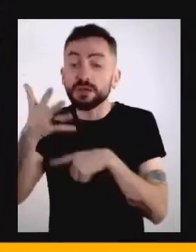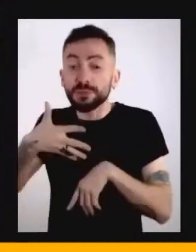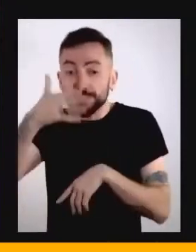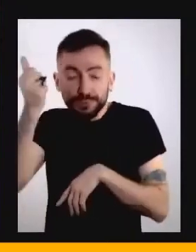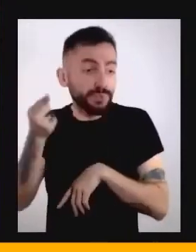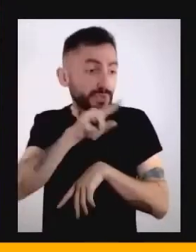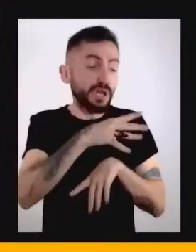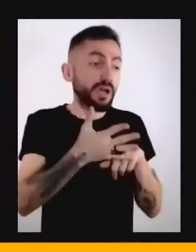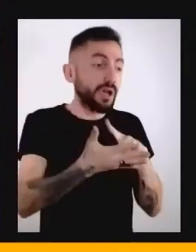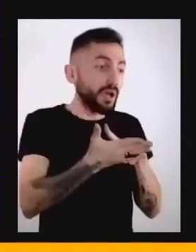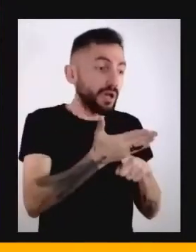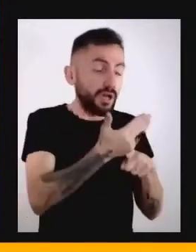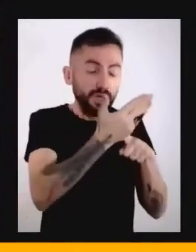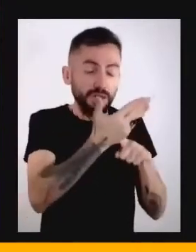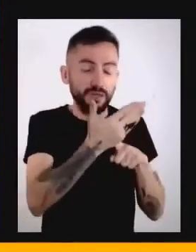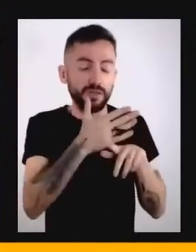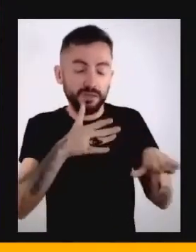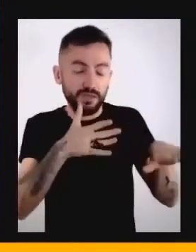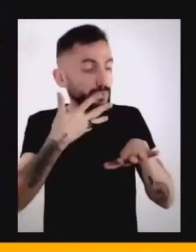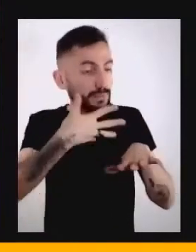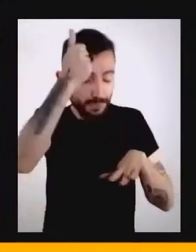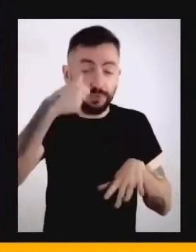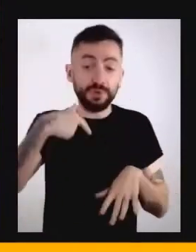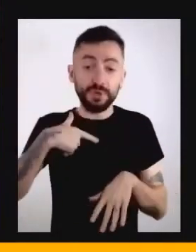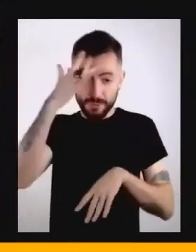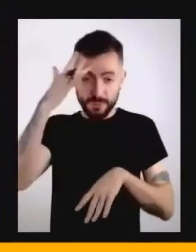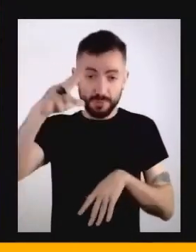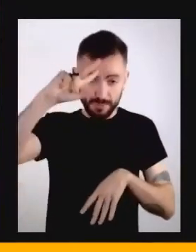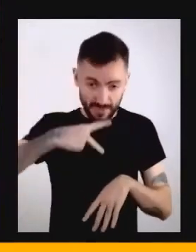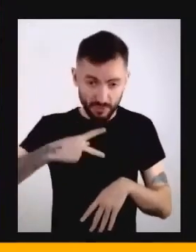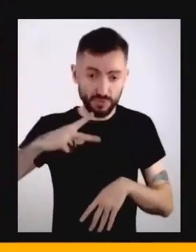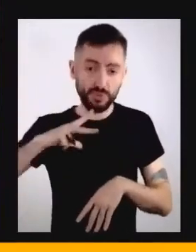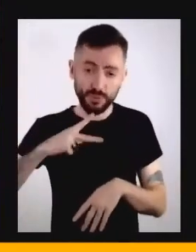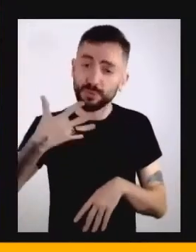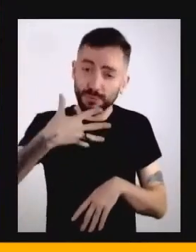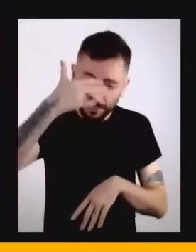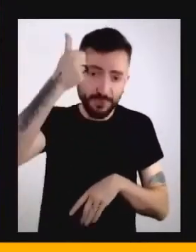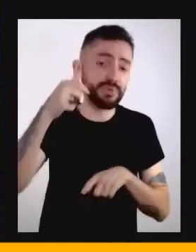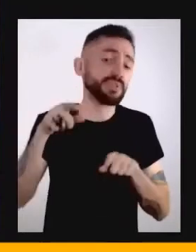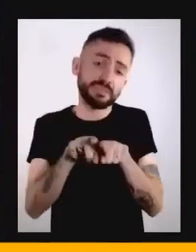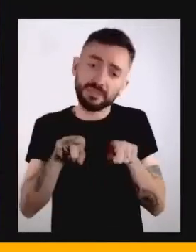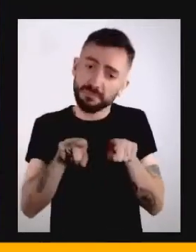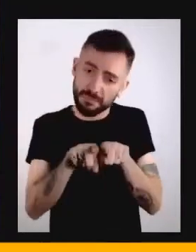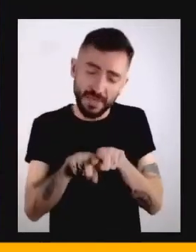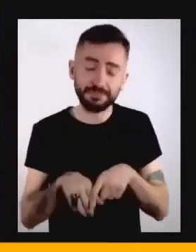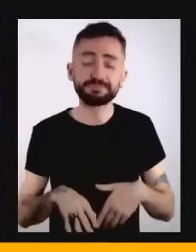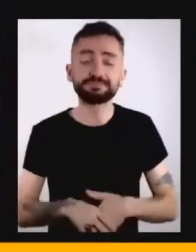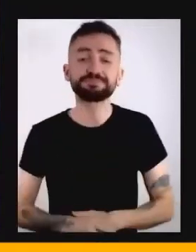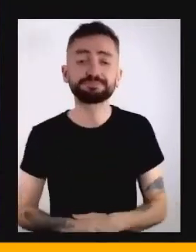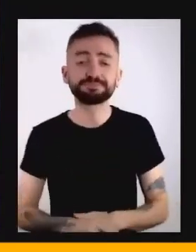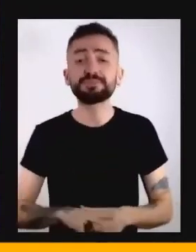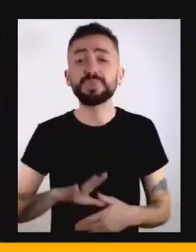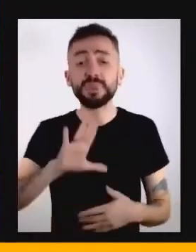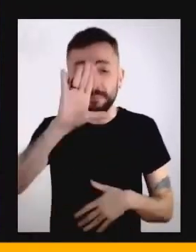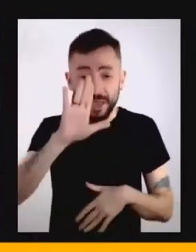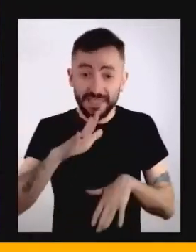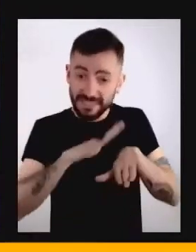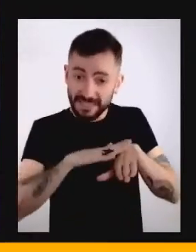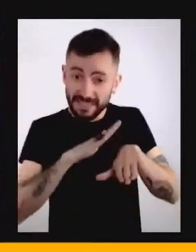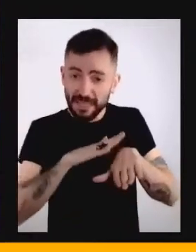atrás desse tempo em a sociedade, o mercado passou a adotar dentro dessa escala. Só que esse tempo passa